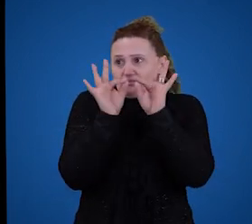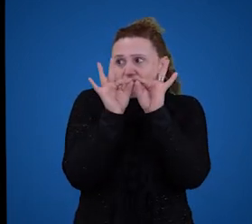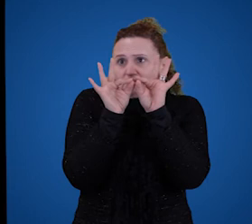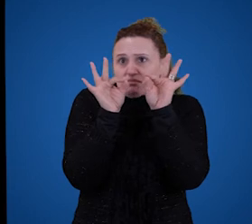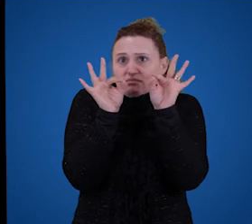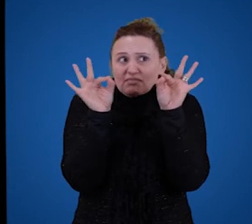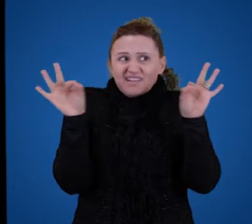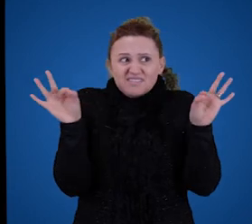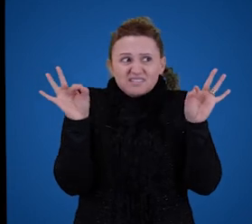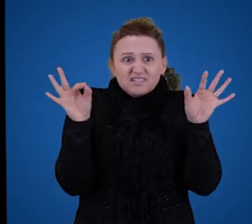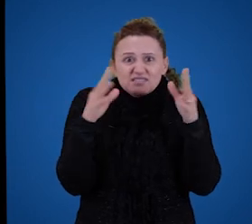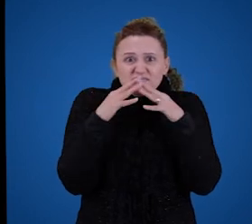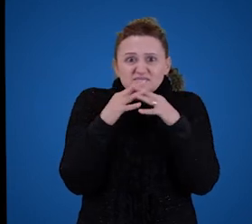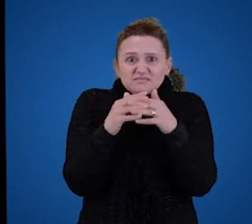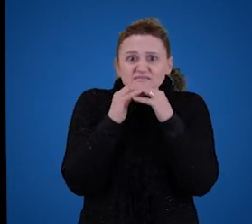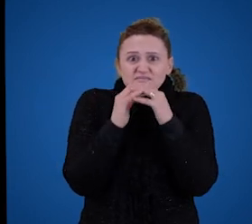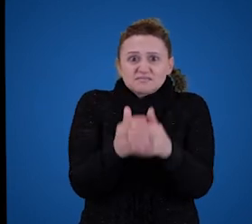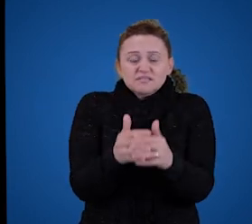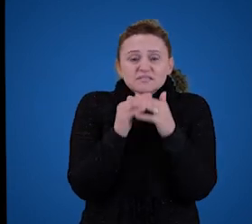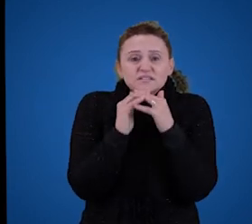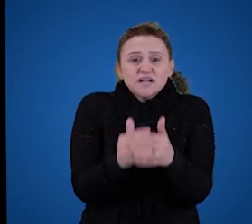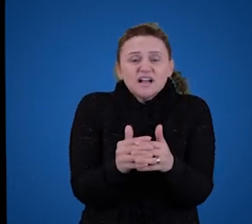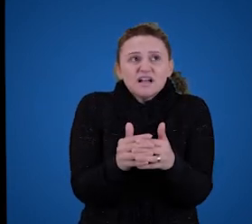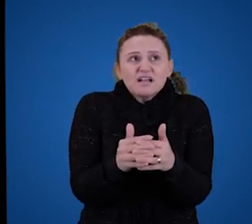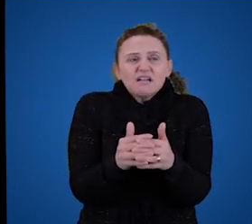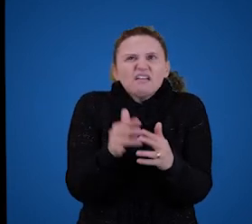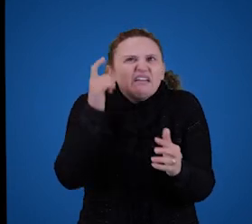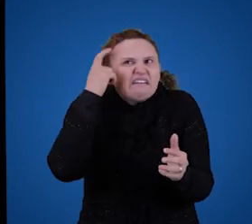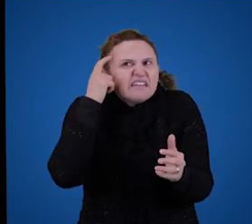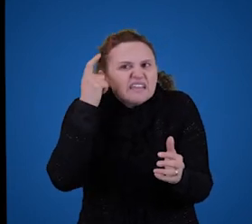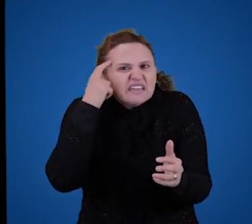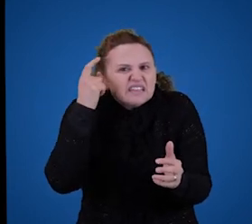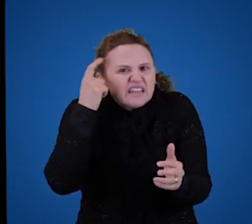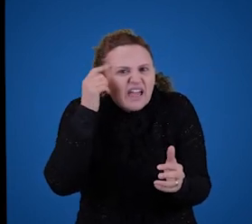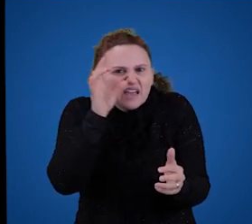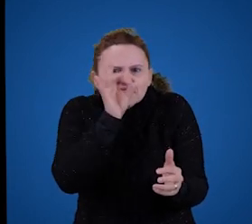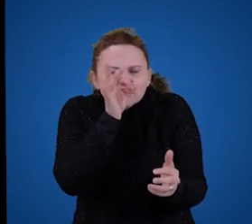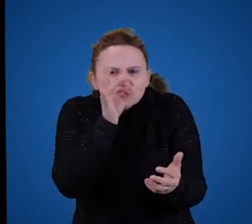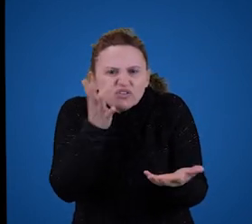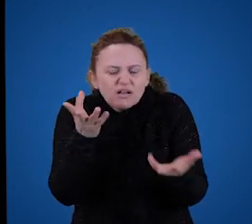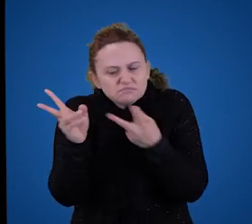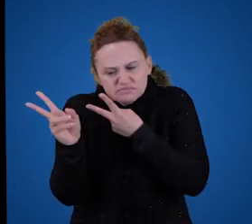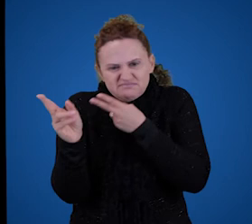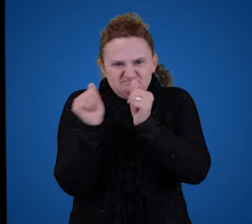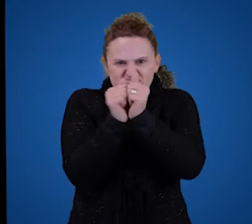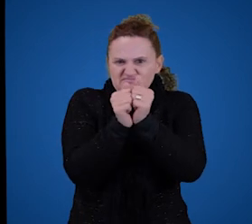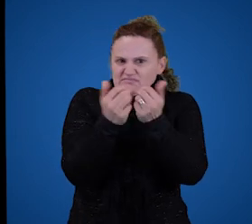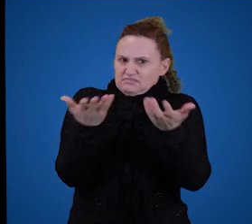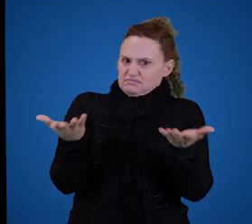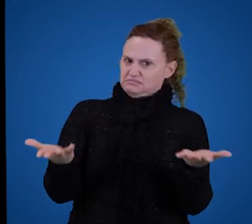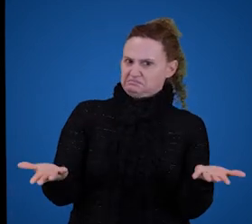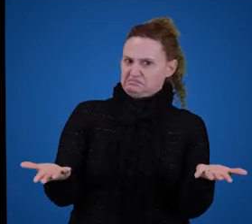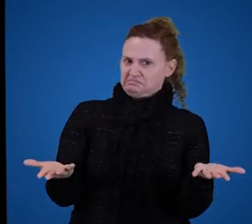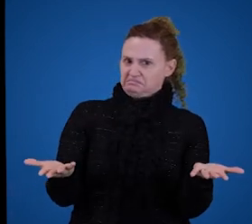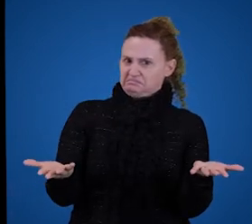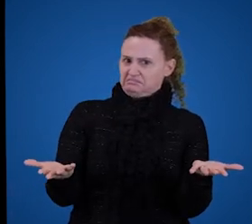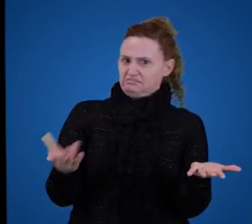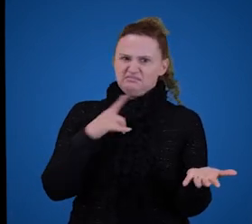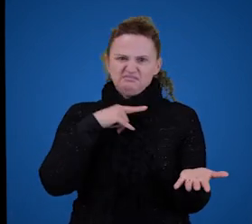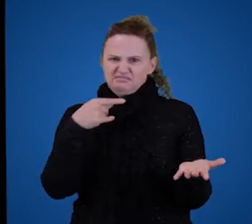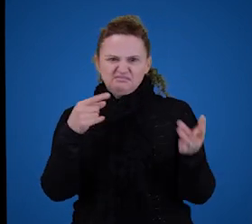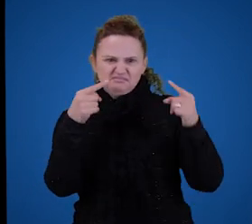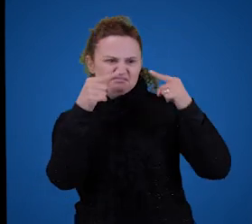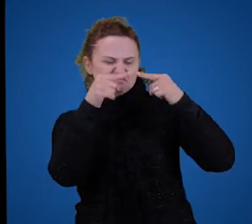extremamente confusa. Como ideias verdes dormem furiosamente juntas? Parece uma frase totalmente sem nexo.